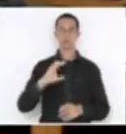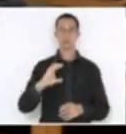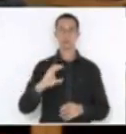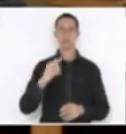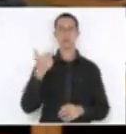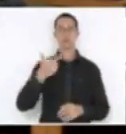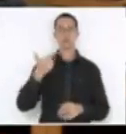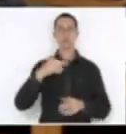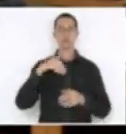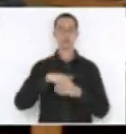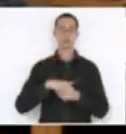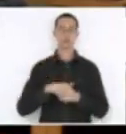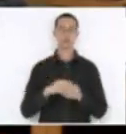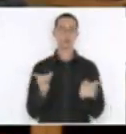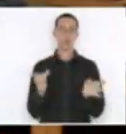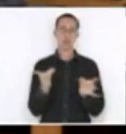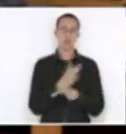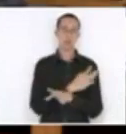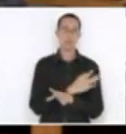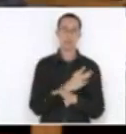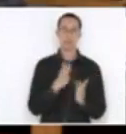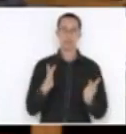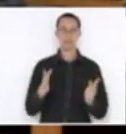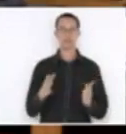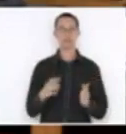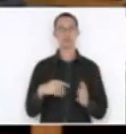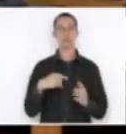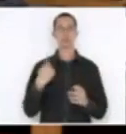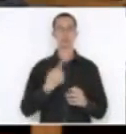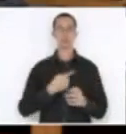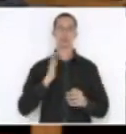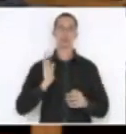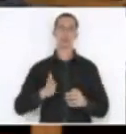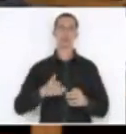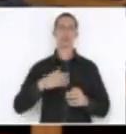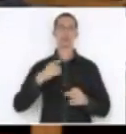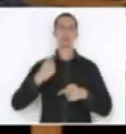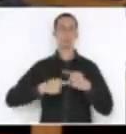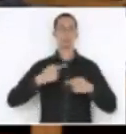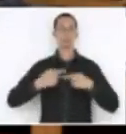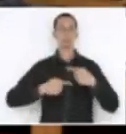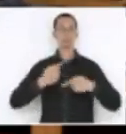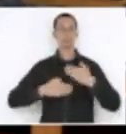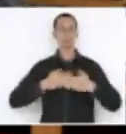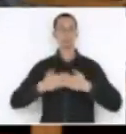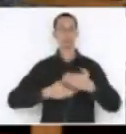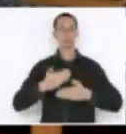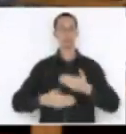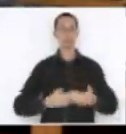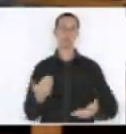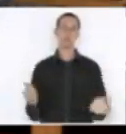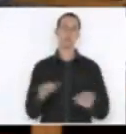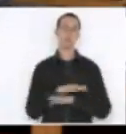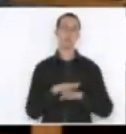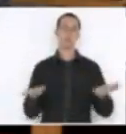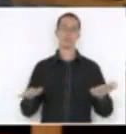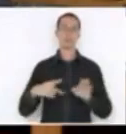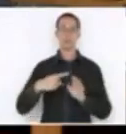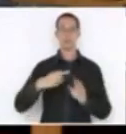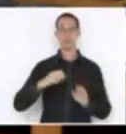encerrar esse capítulo aqui, que ficamos aguardando por tanto tempo, então, que já mataria esse capítulo nessa